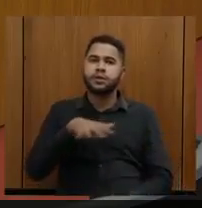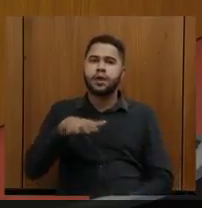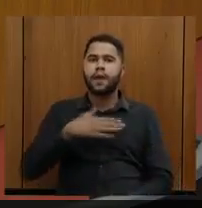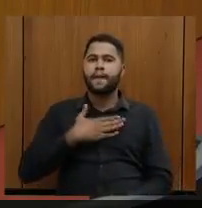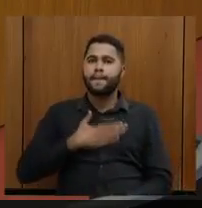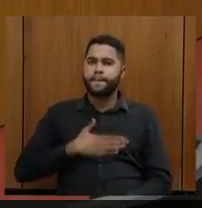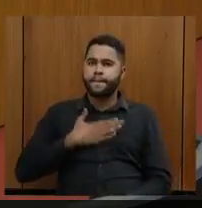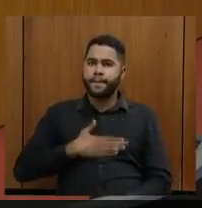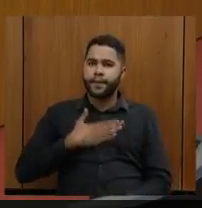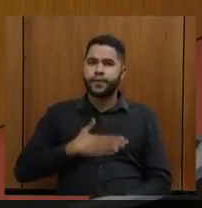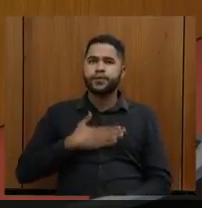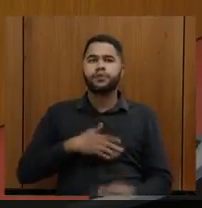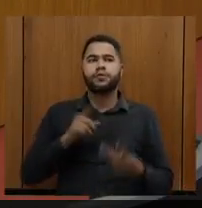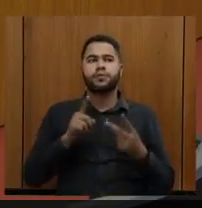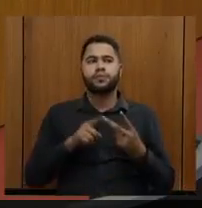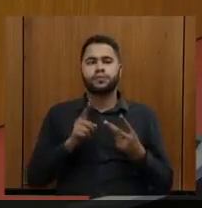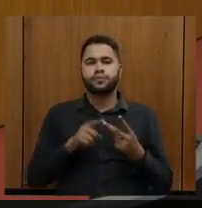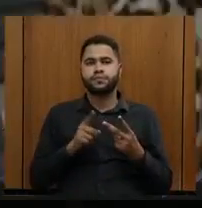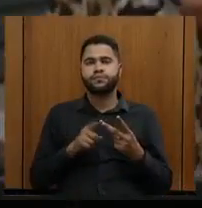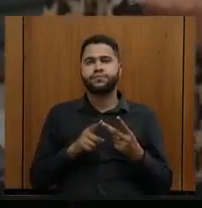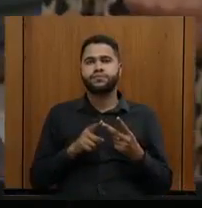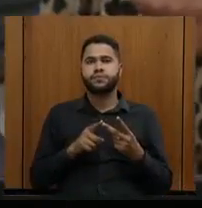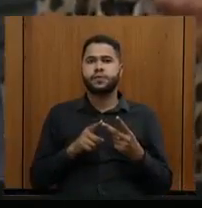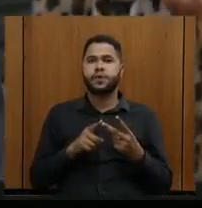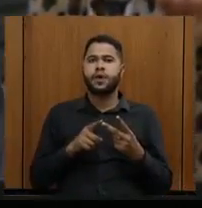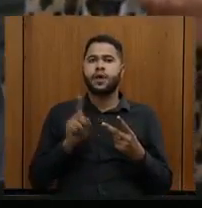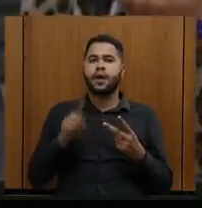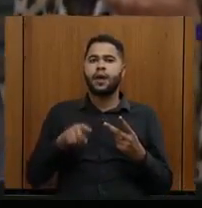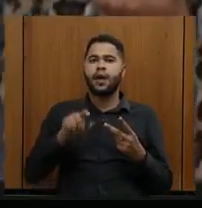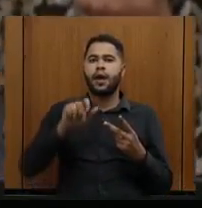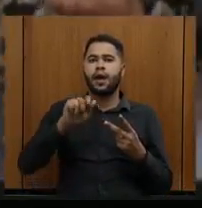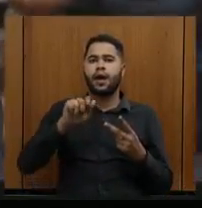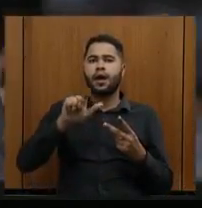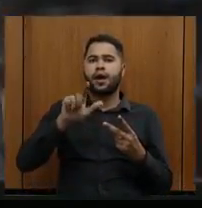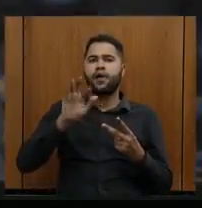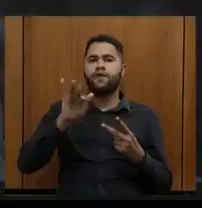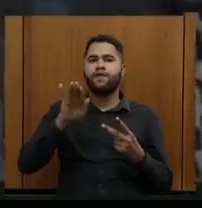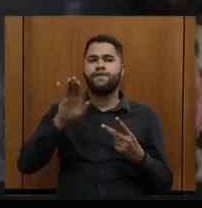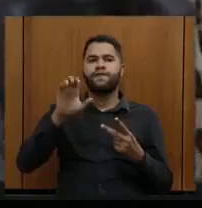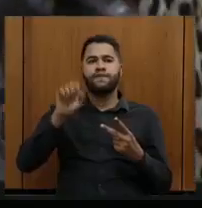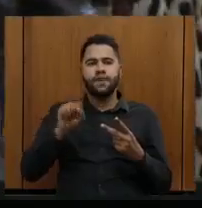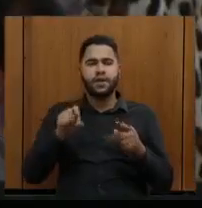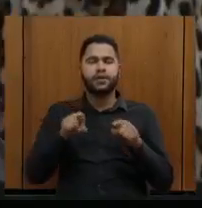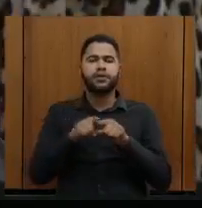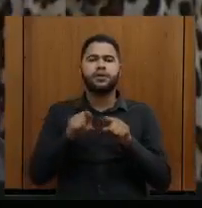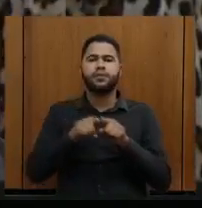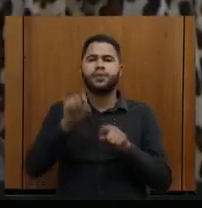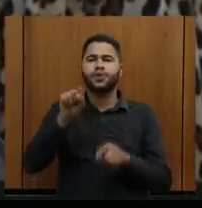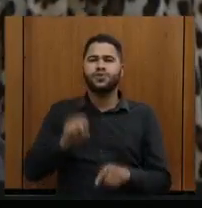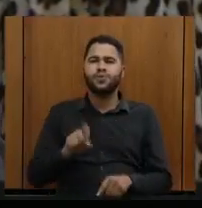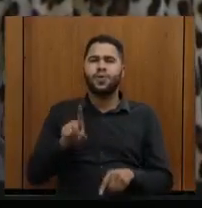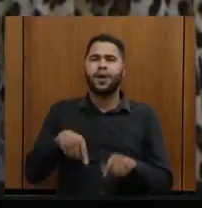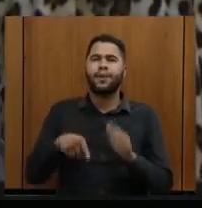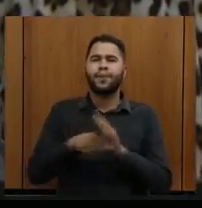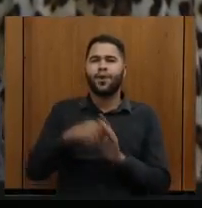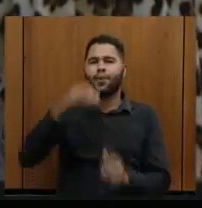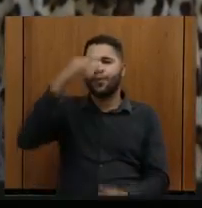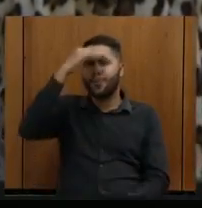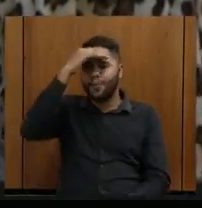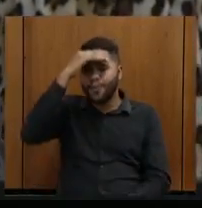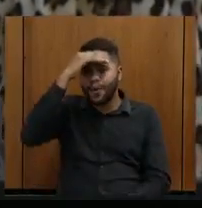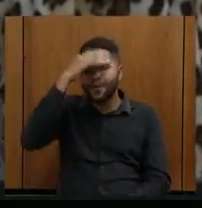de Caldas, região também aí de Alfenas, naquela região do sul também, Pouso Alegre, enfim, toda a região ali